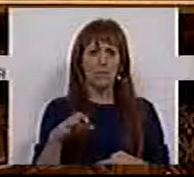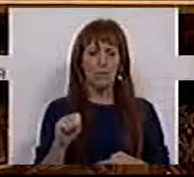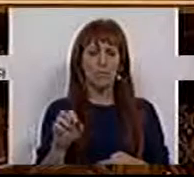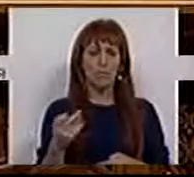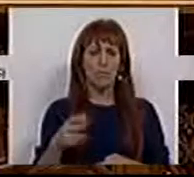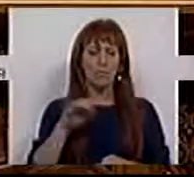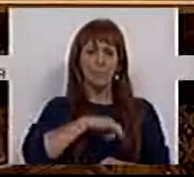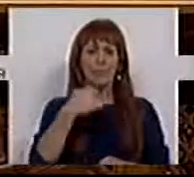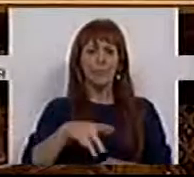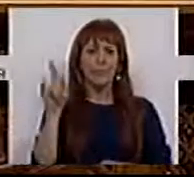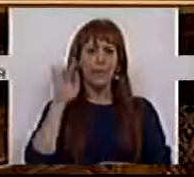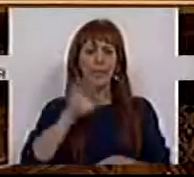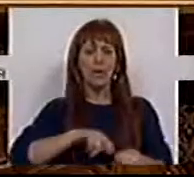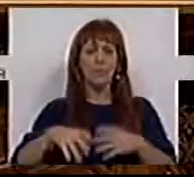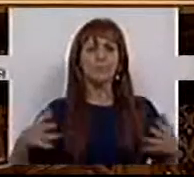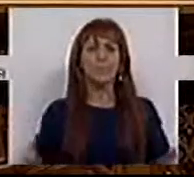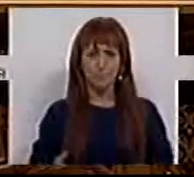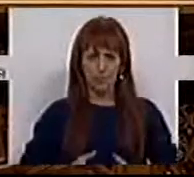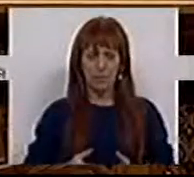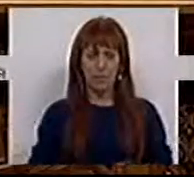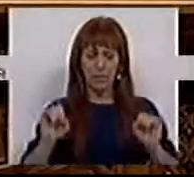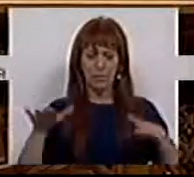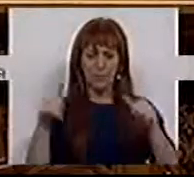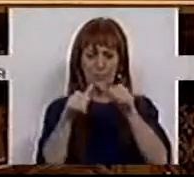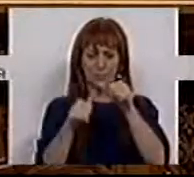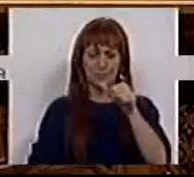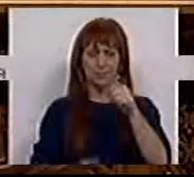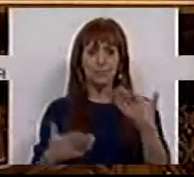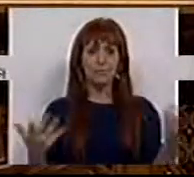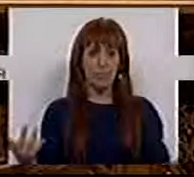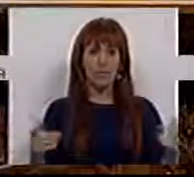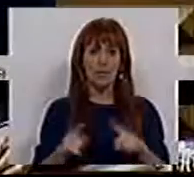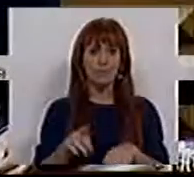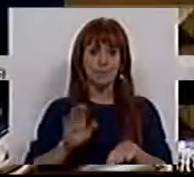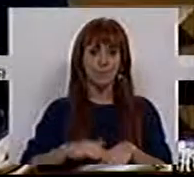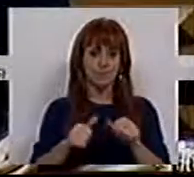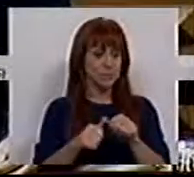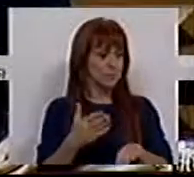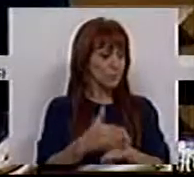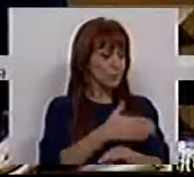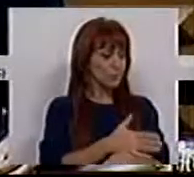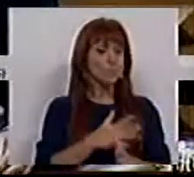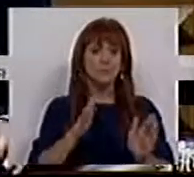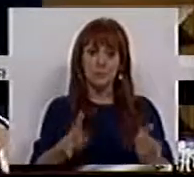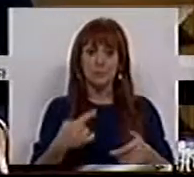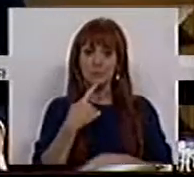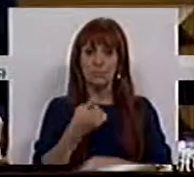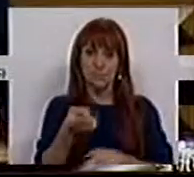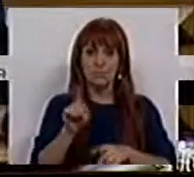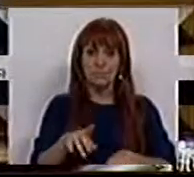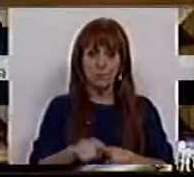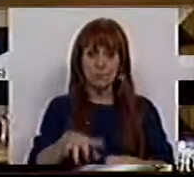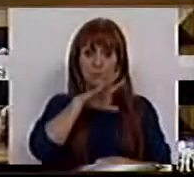Sr. Presidente, Srs. Srs. Deputados, uma primeira palavra até na sequência da intervenção anterior, não poderia deixar de ser